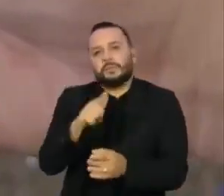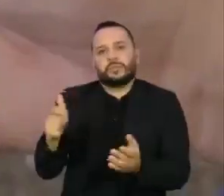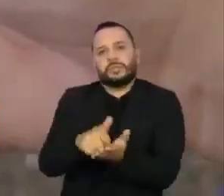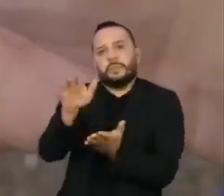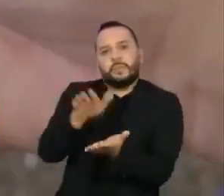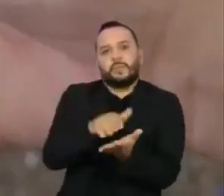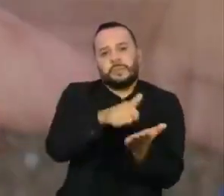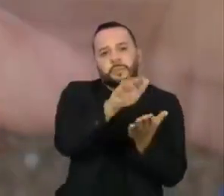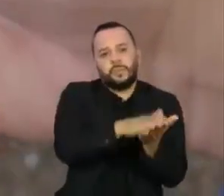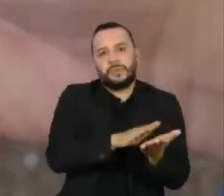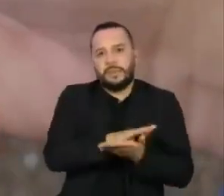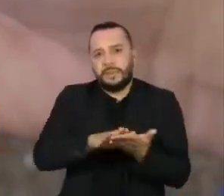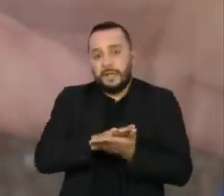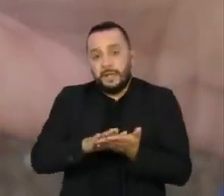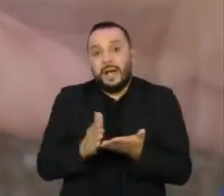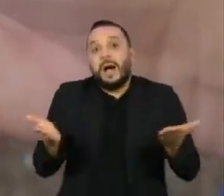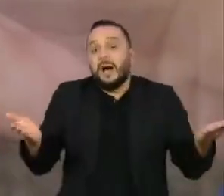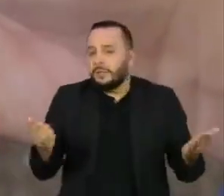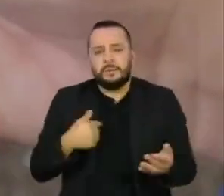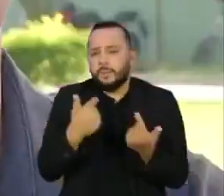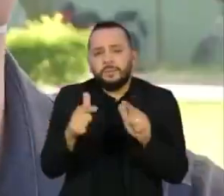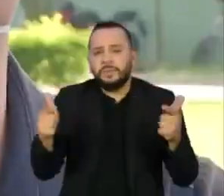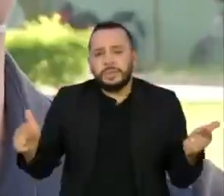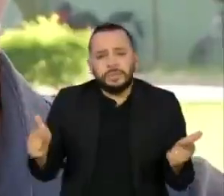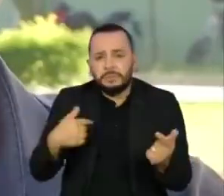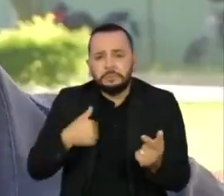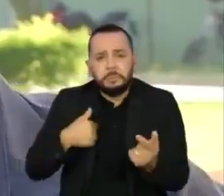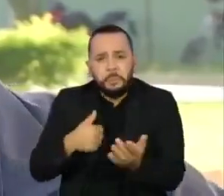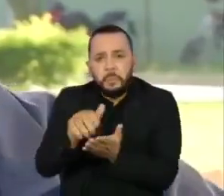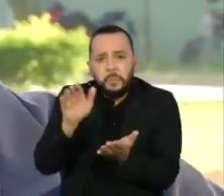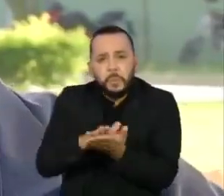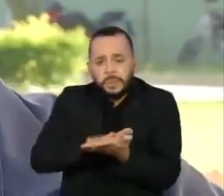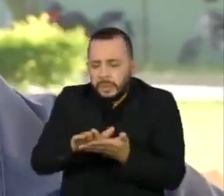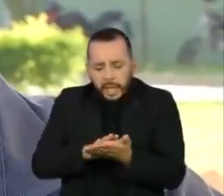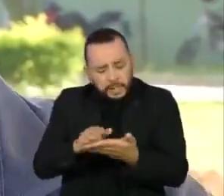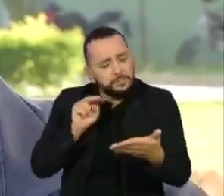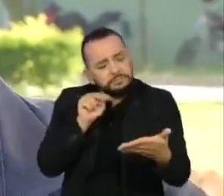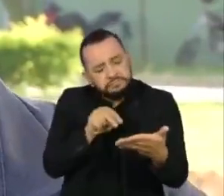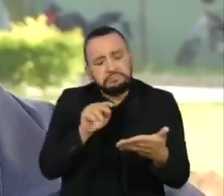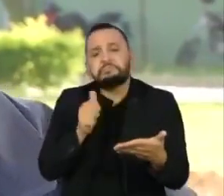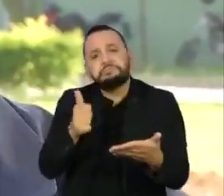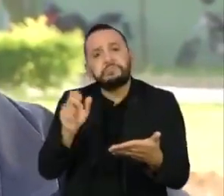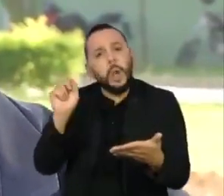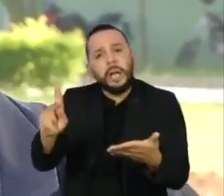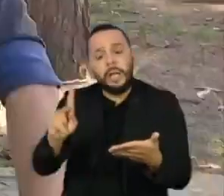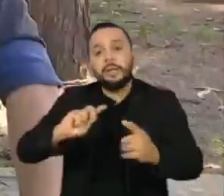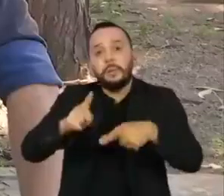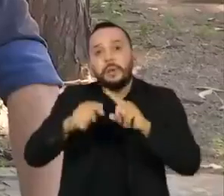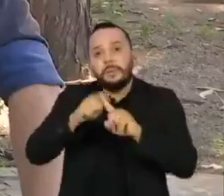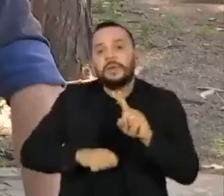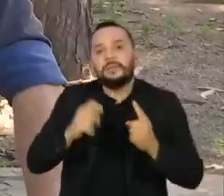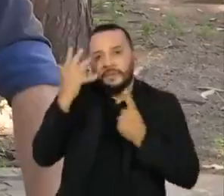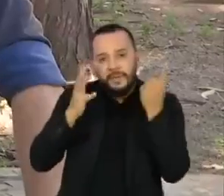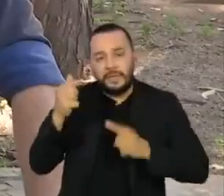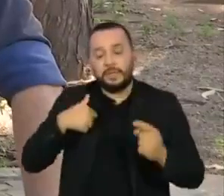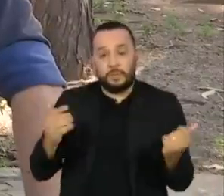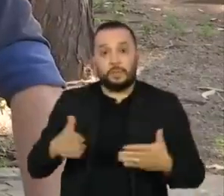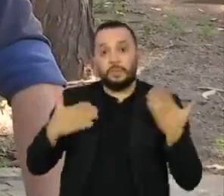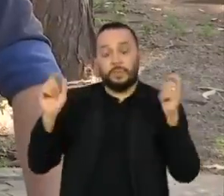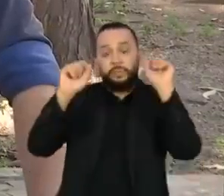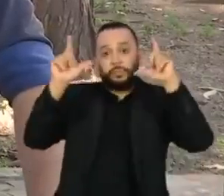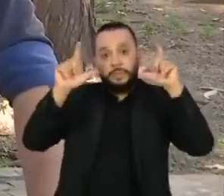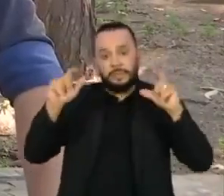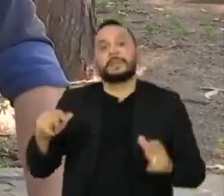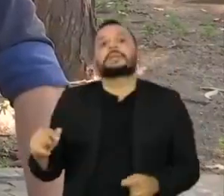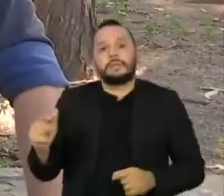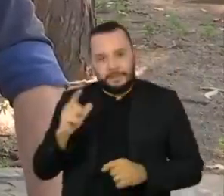documento do carro, apontou que não havia qualquer infração em aberto. Em fevereiro, veio a surpresa, uma notificação de